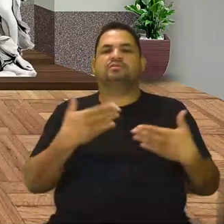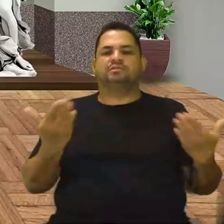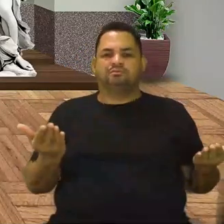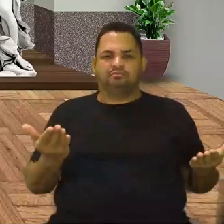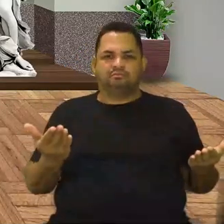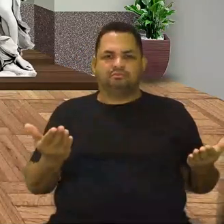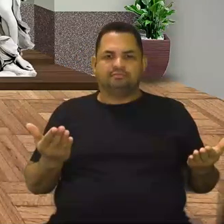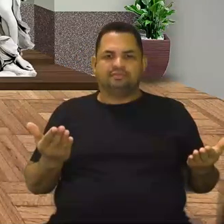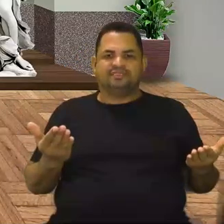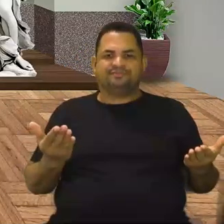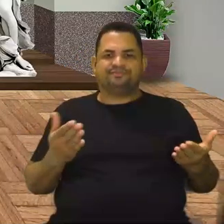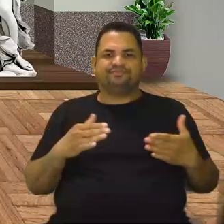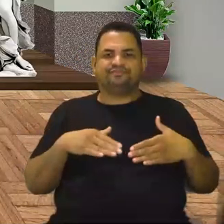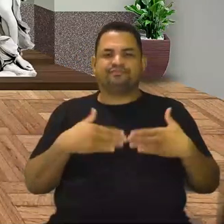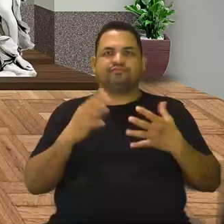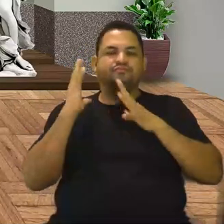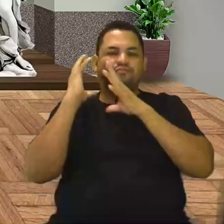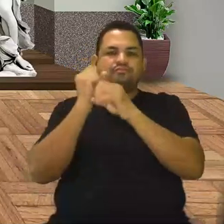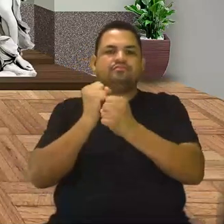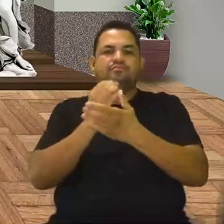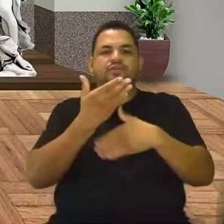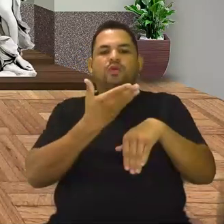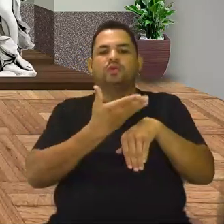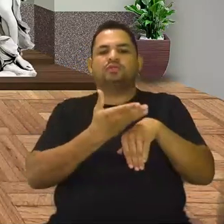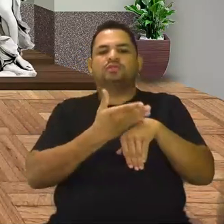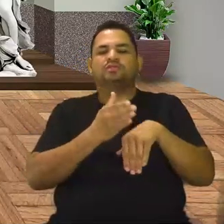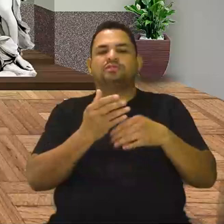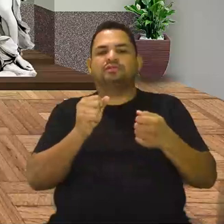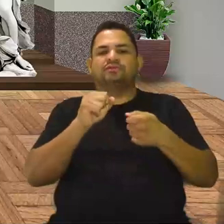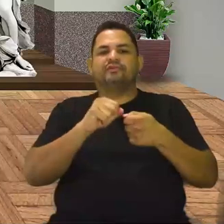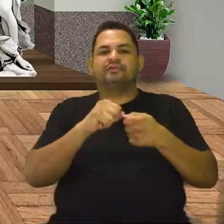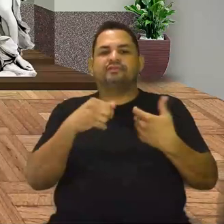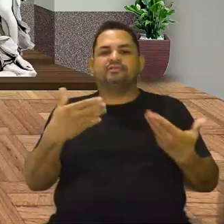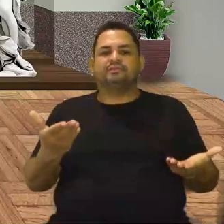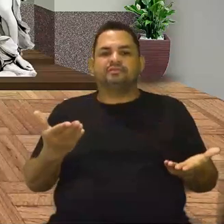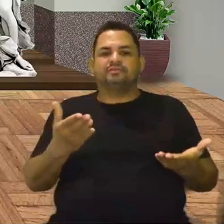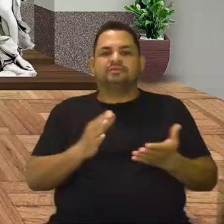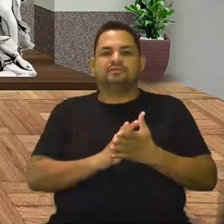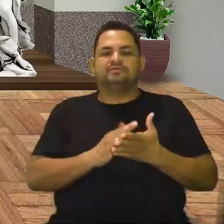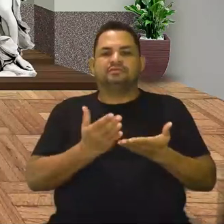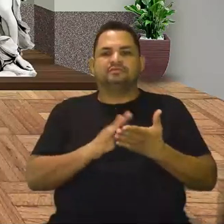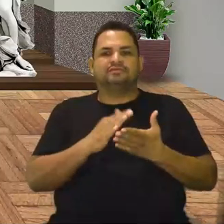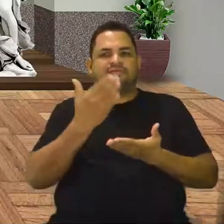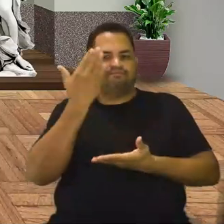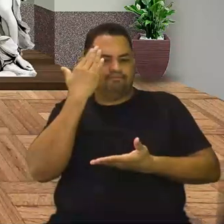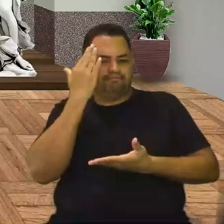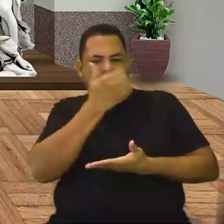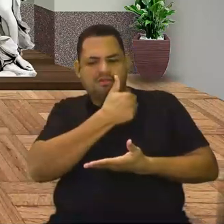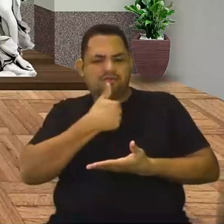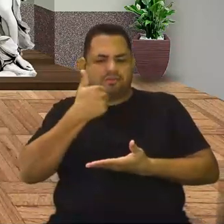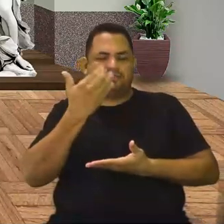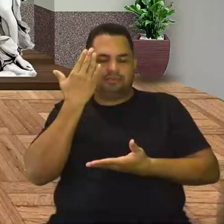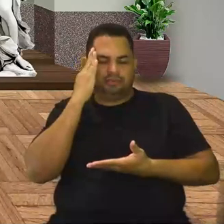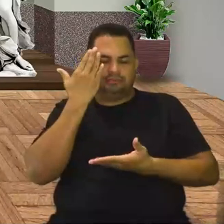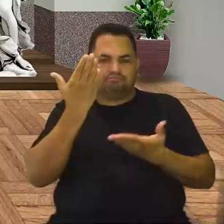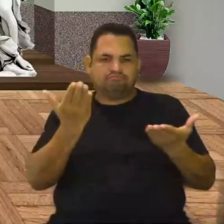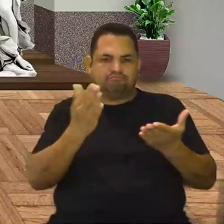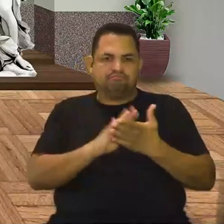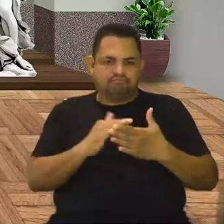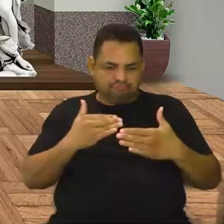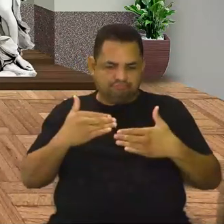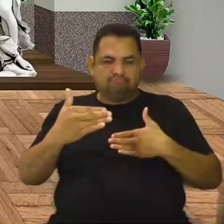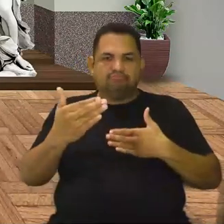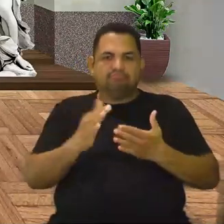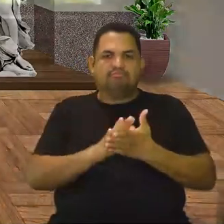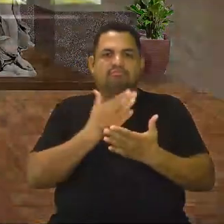O que é a Revisão? Vamos lá,